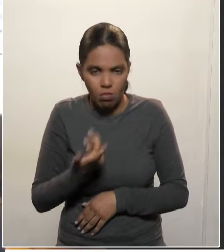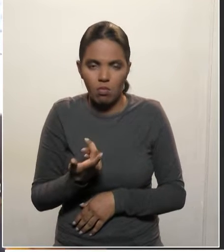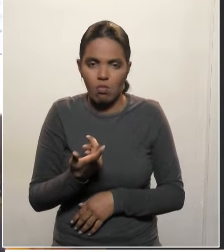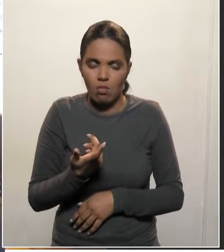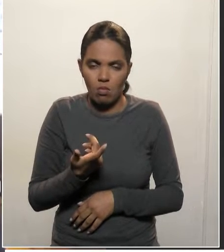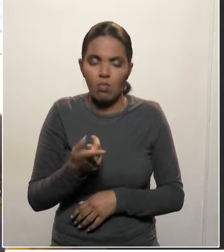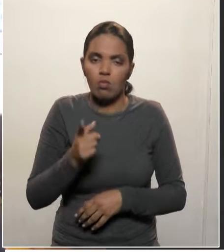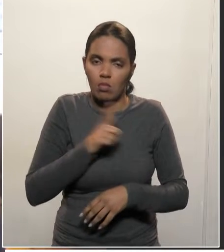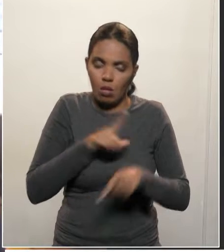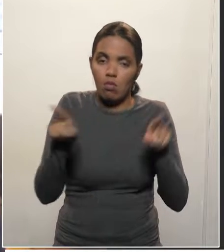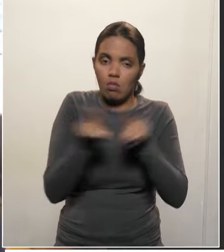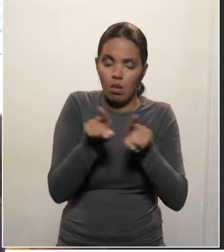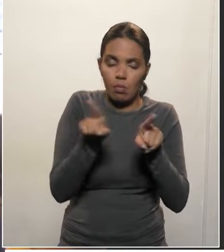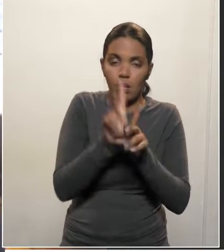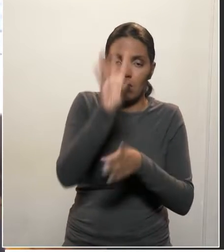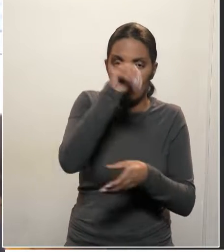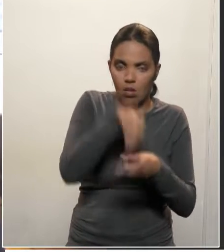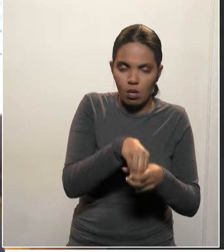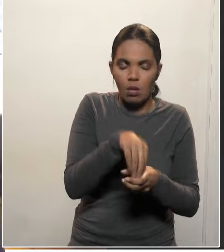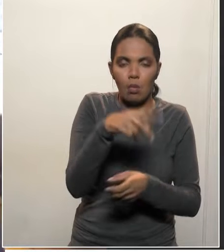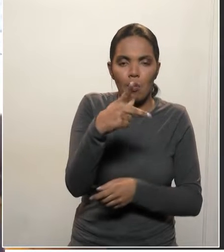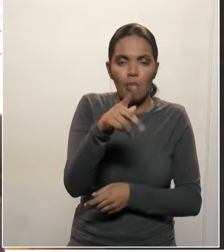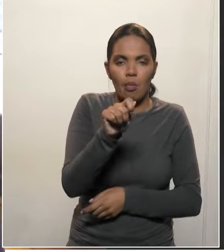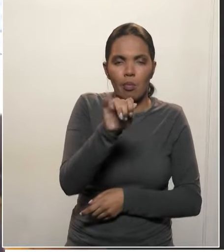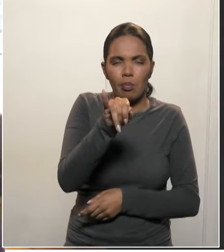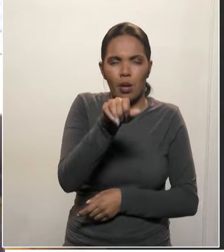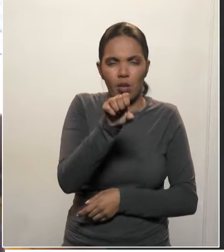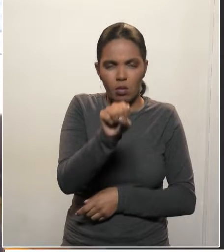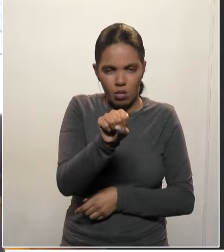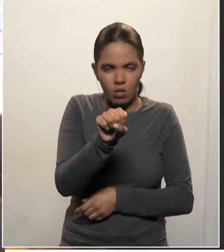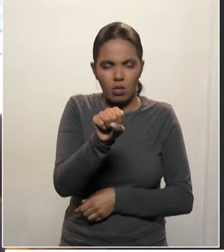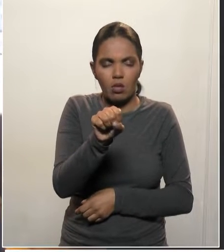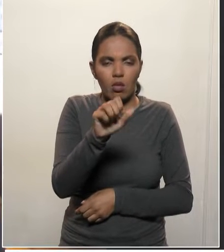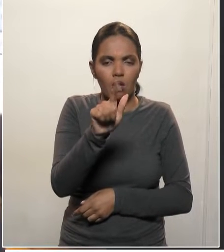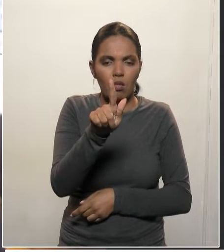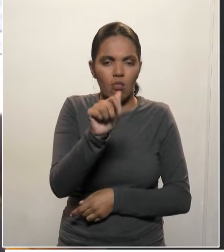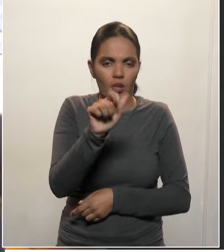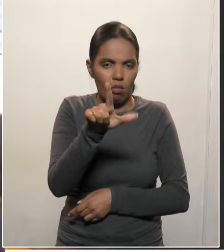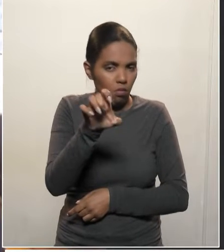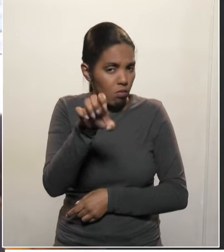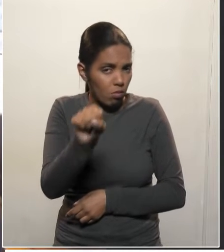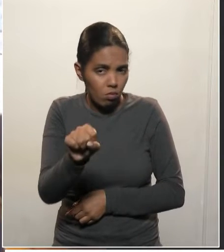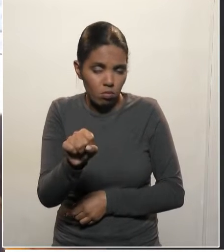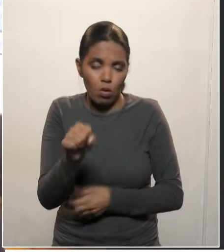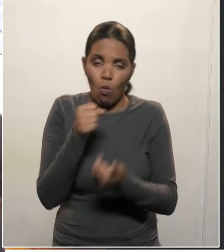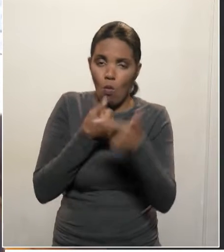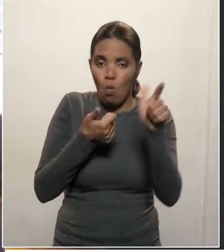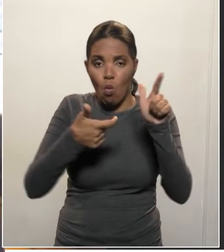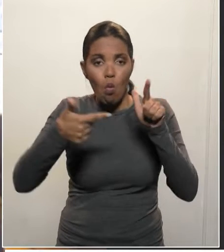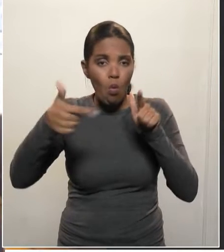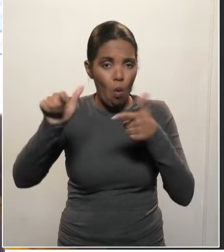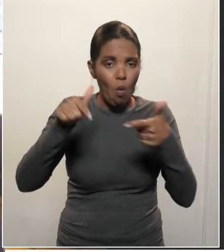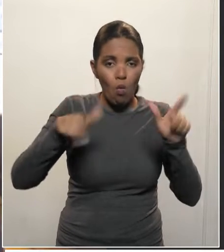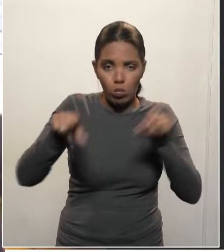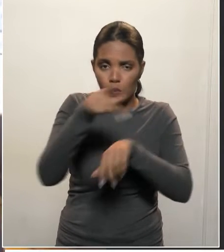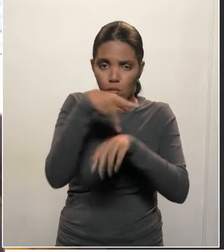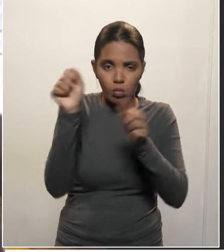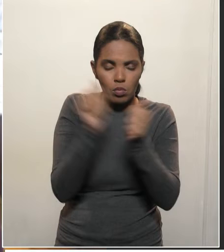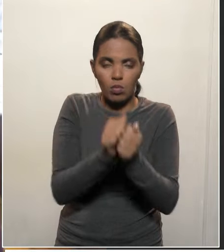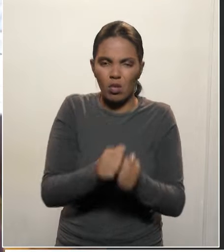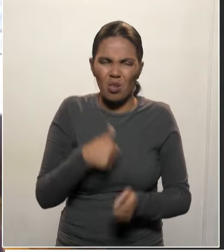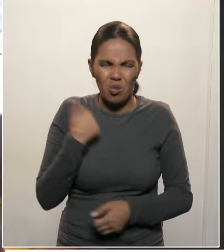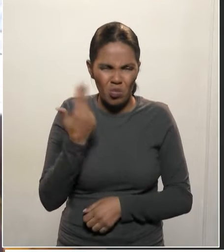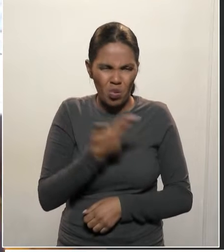inclui aí, além da Inglaterra, o país de Gales, talvez outros países. Estaremos, num segundo lugar,